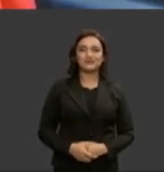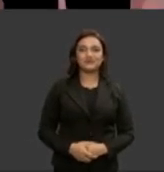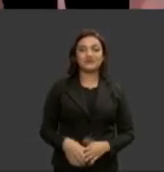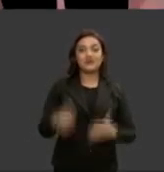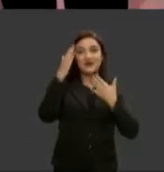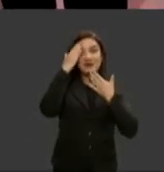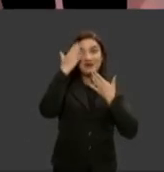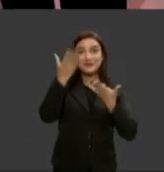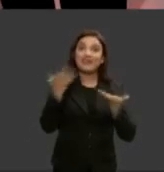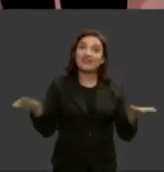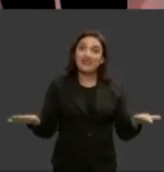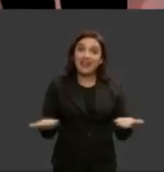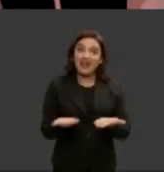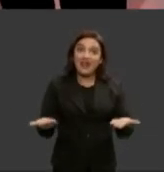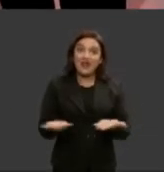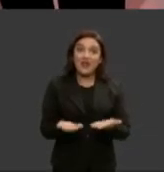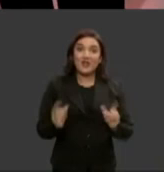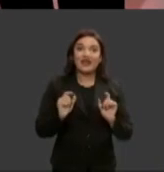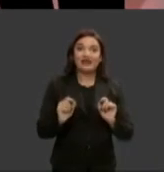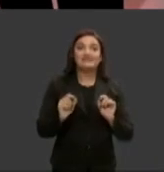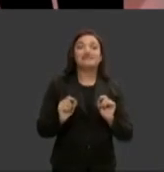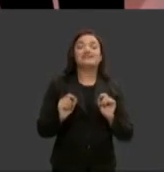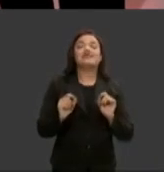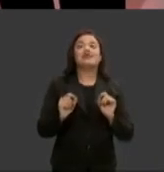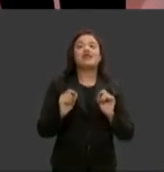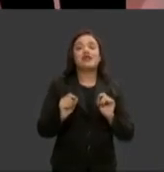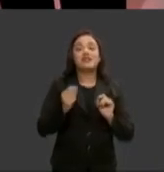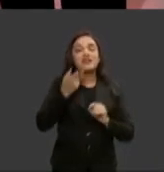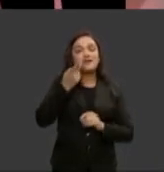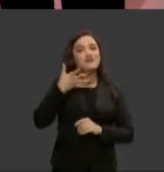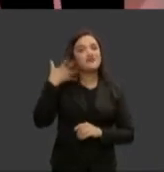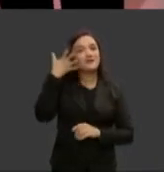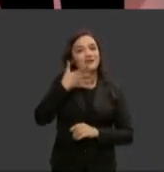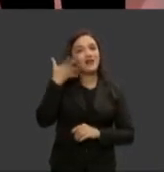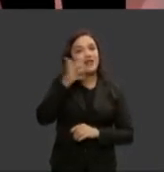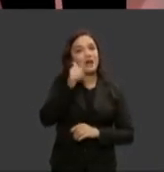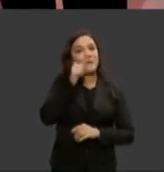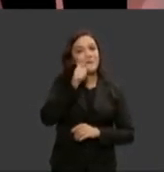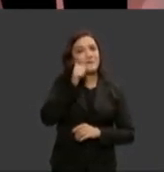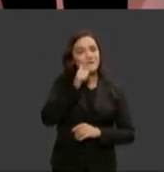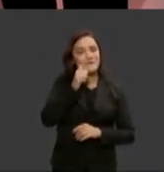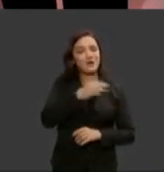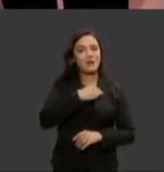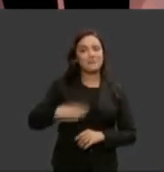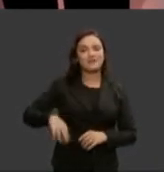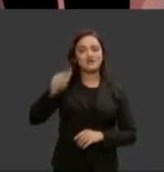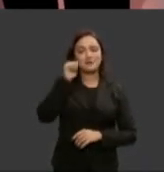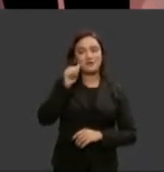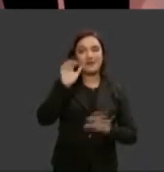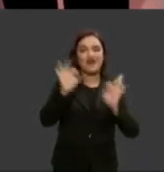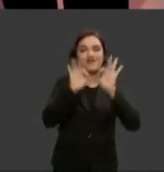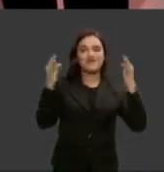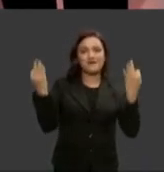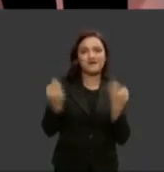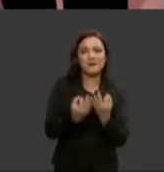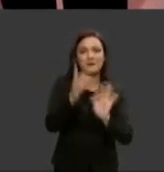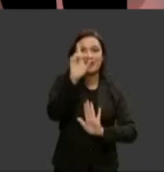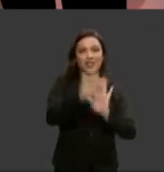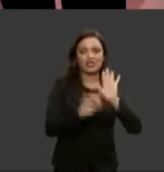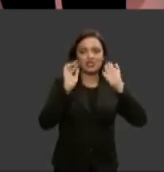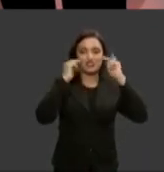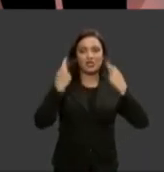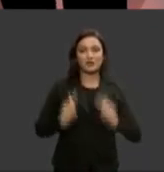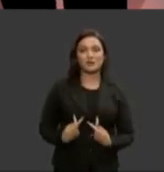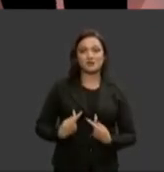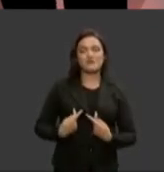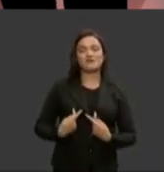obrigada agora quem vai conversar com a gente é a ministra da mulher da família e dos direitos humanos da Maris